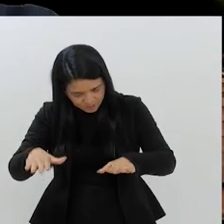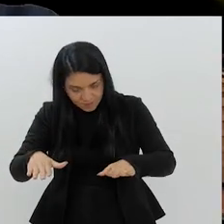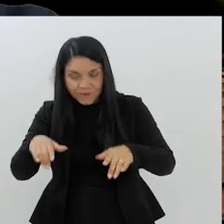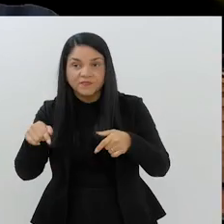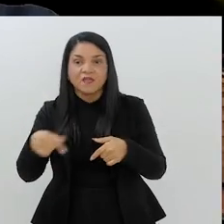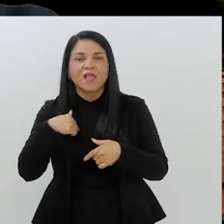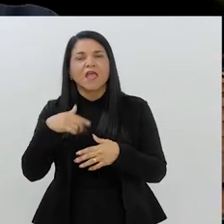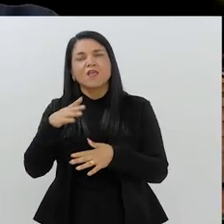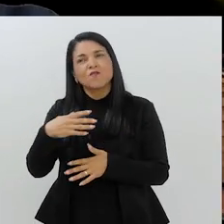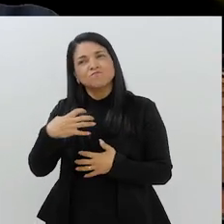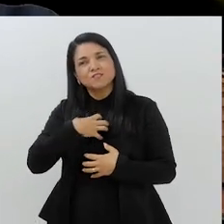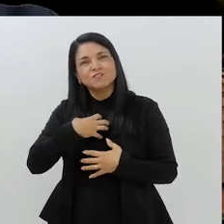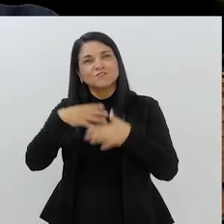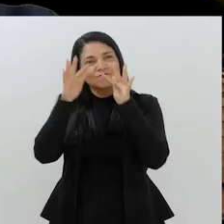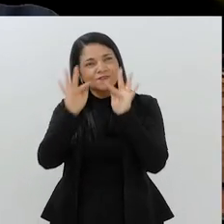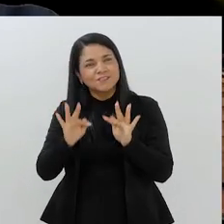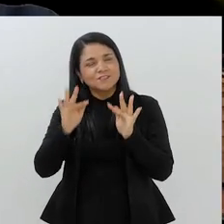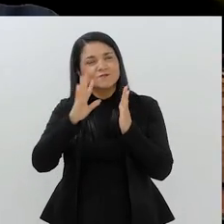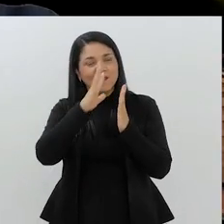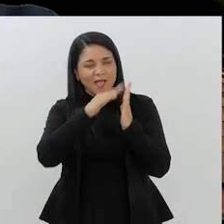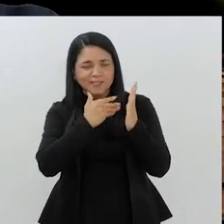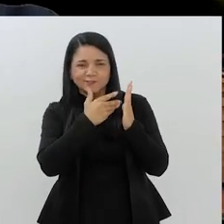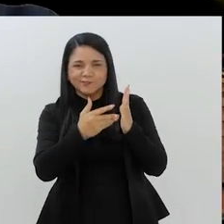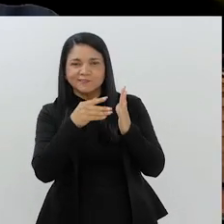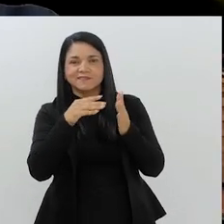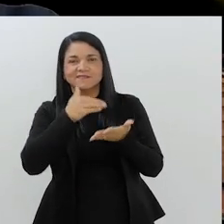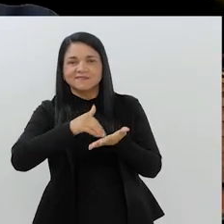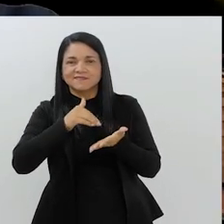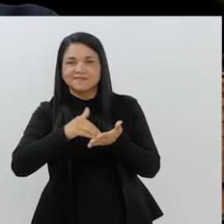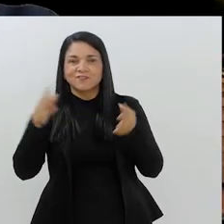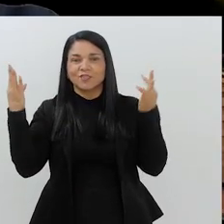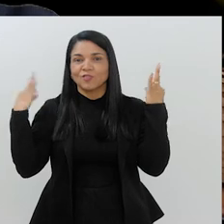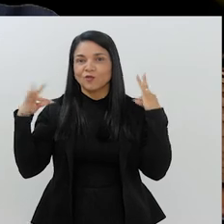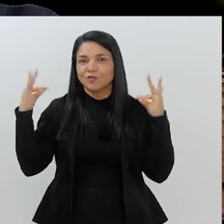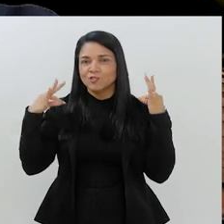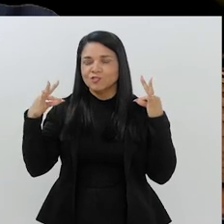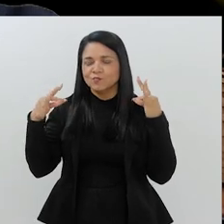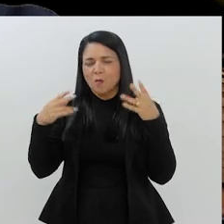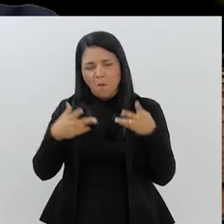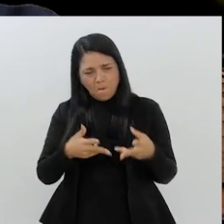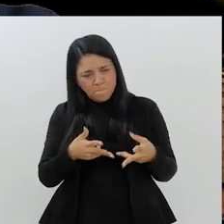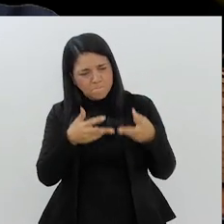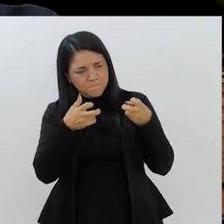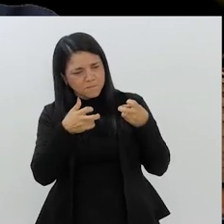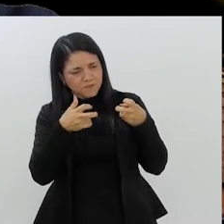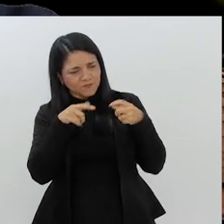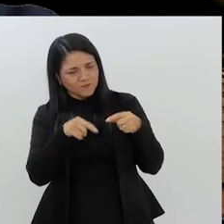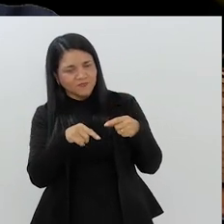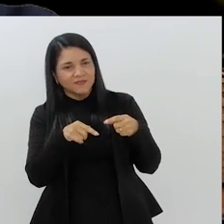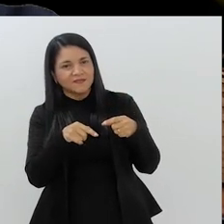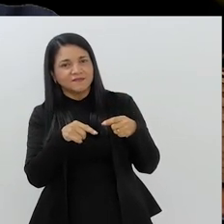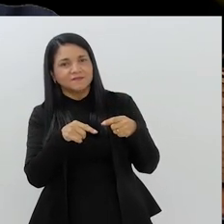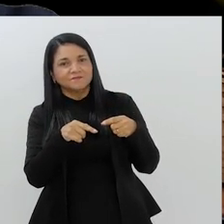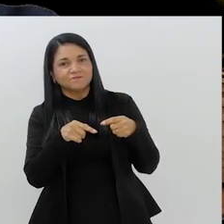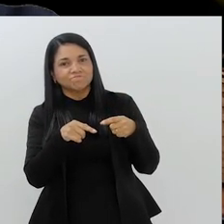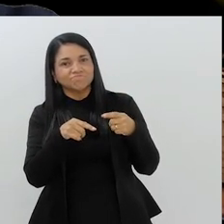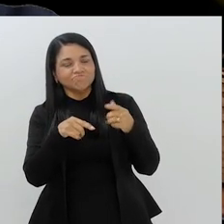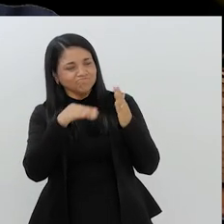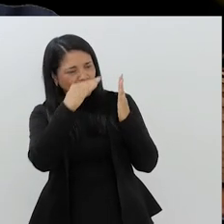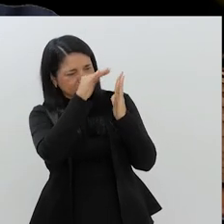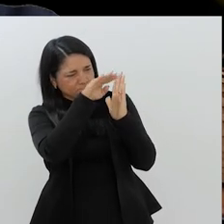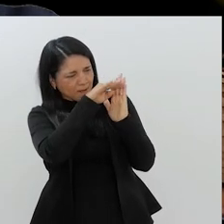quando eu fiz uma reunião. Tive uma agenda na Secretaria de Turismo e vi que vocês estavam no